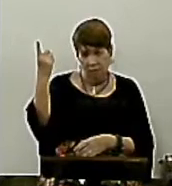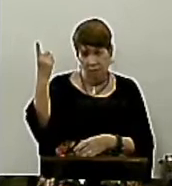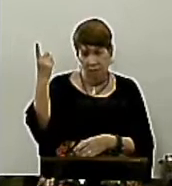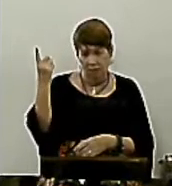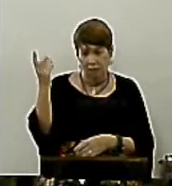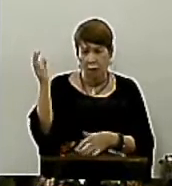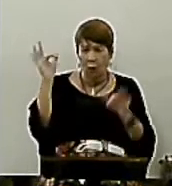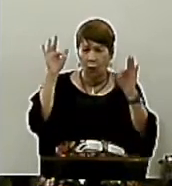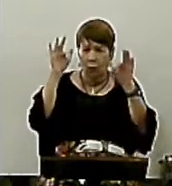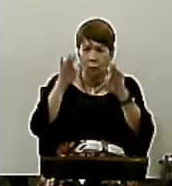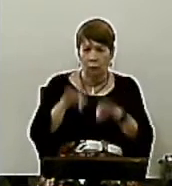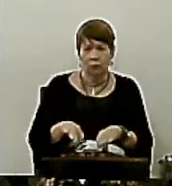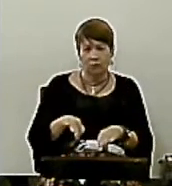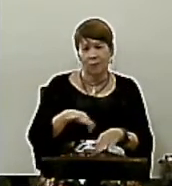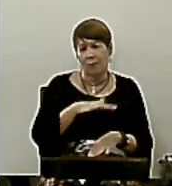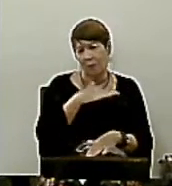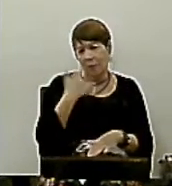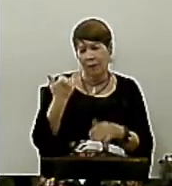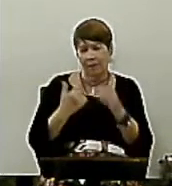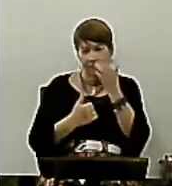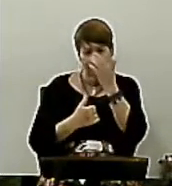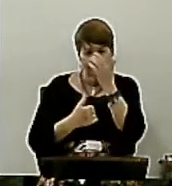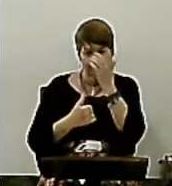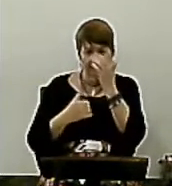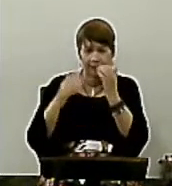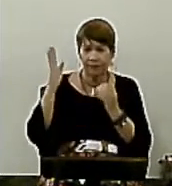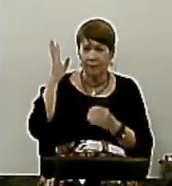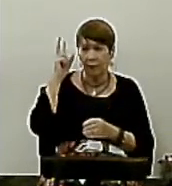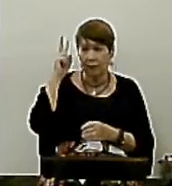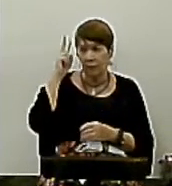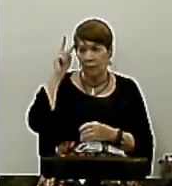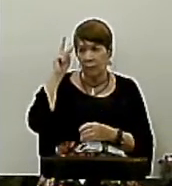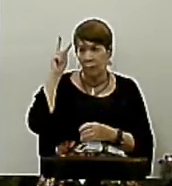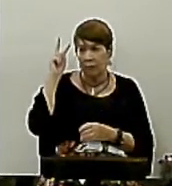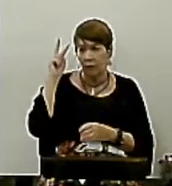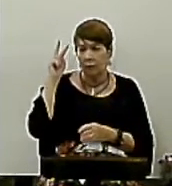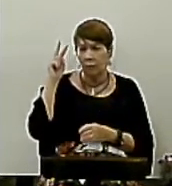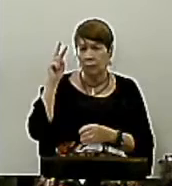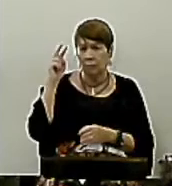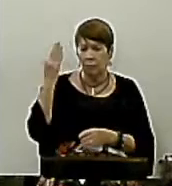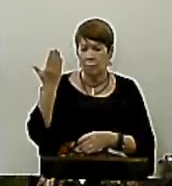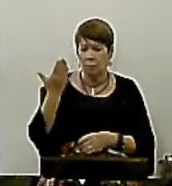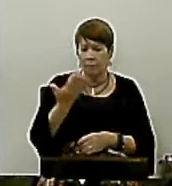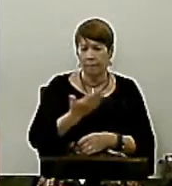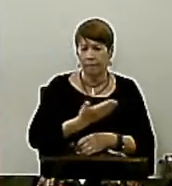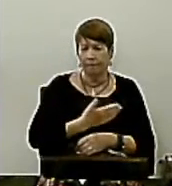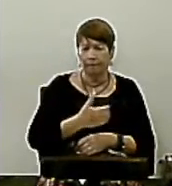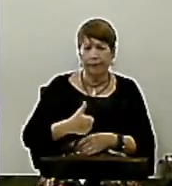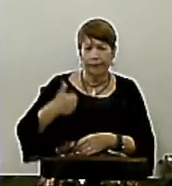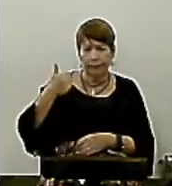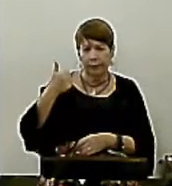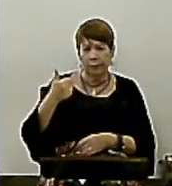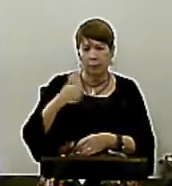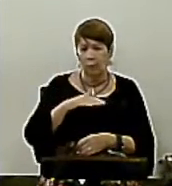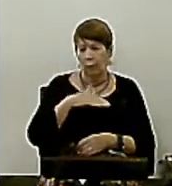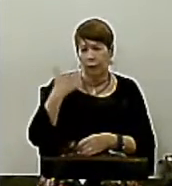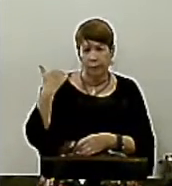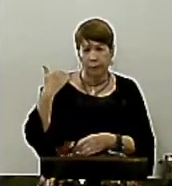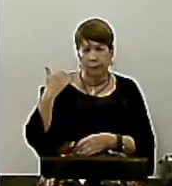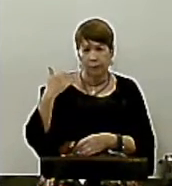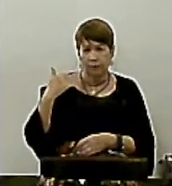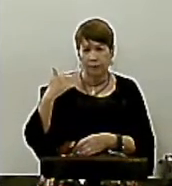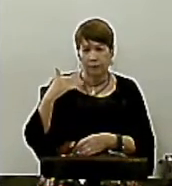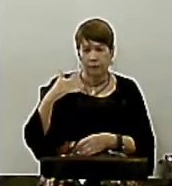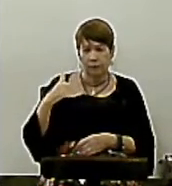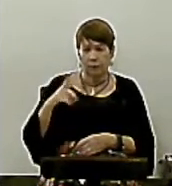último Eu me lembro que Quando o melhor amigo de meu pai faleceu Num acidente, numa lancha